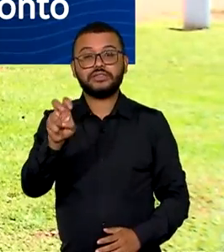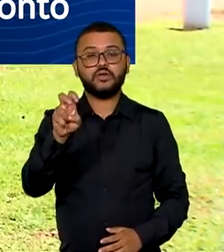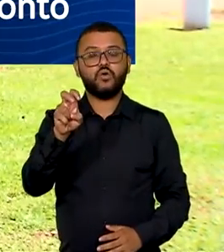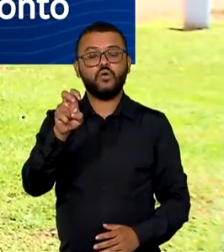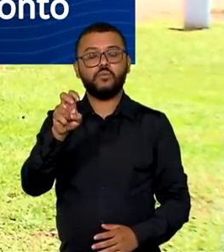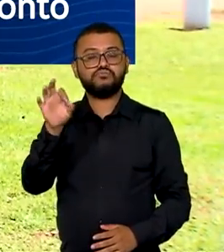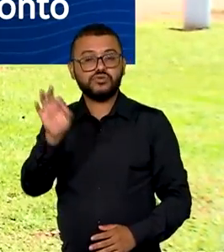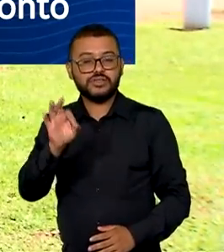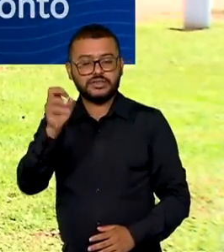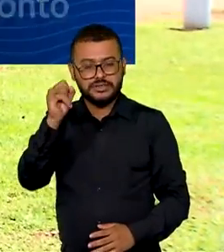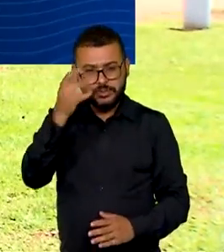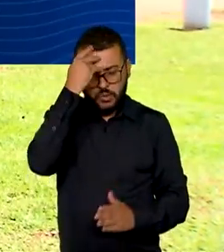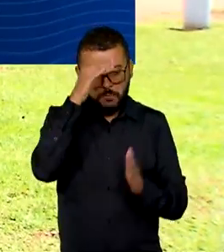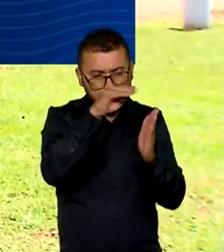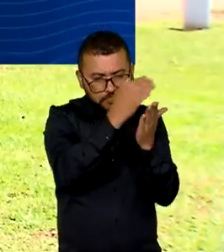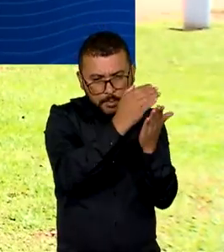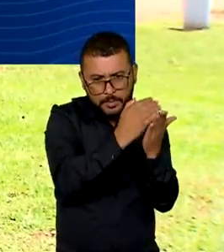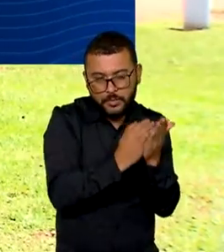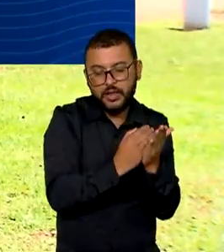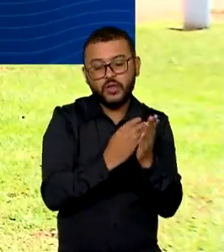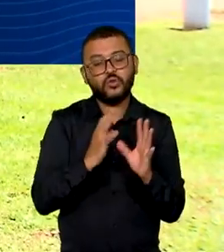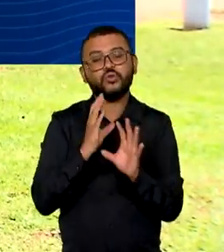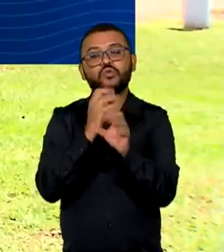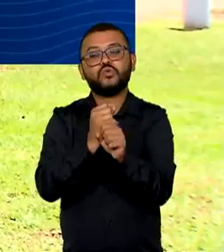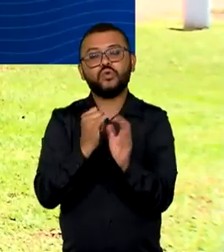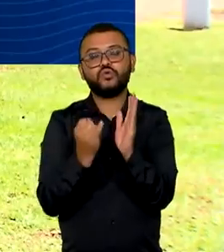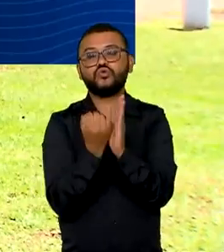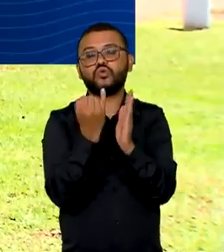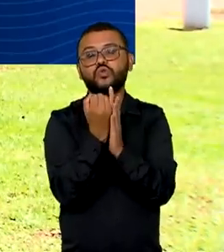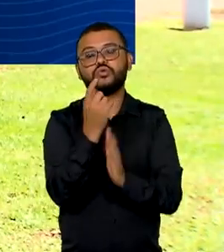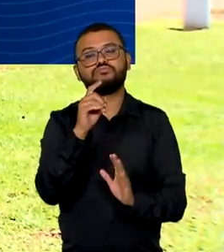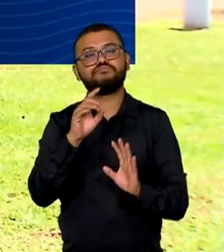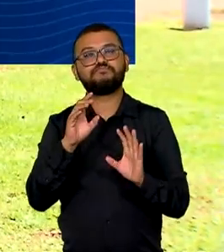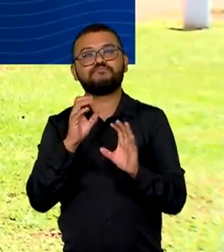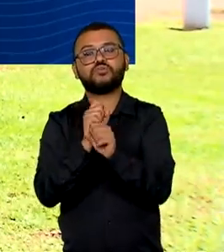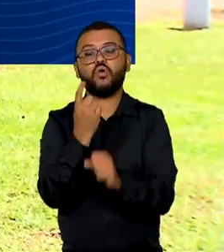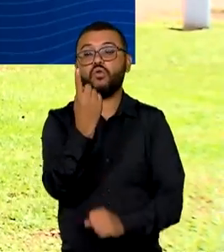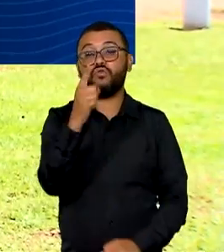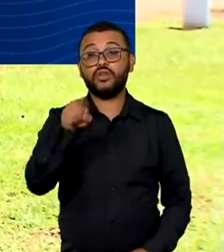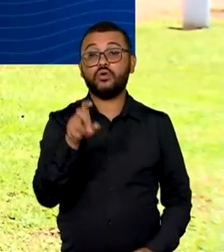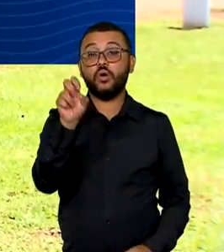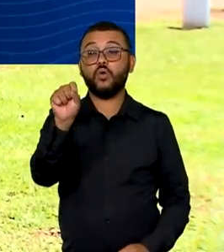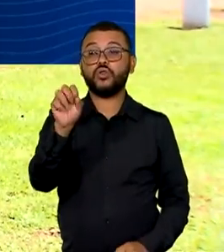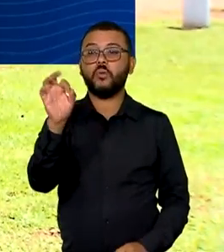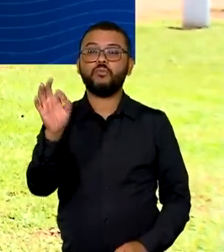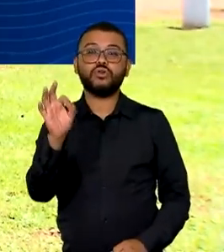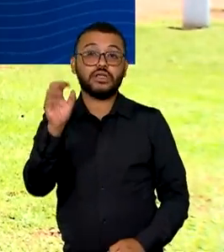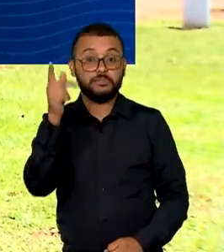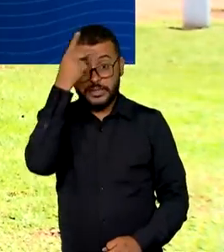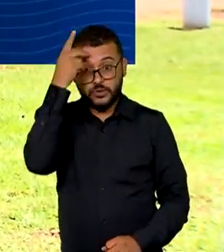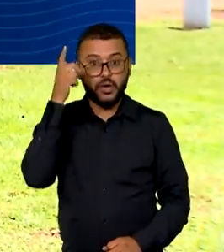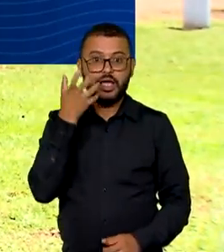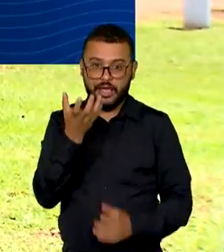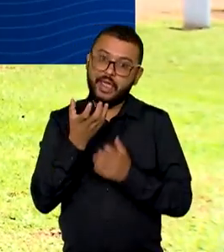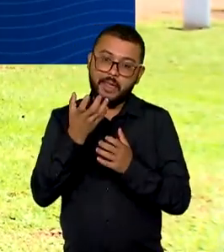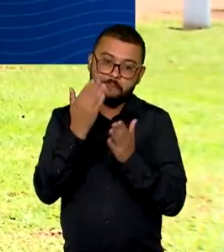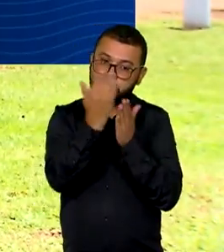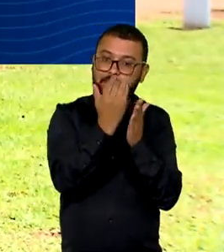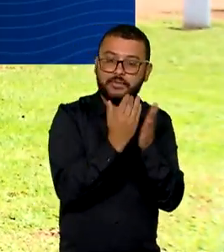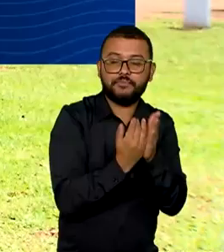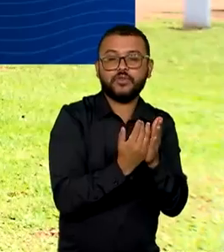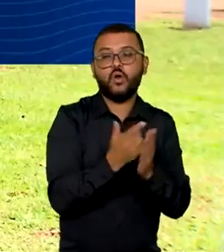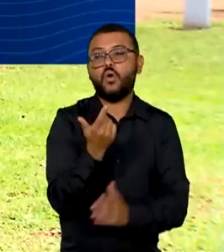para quem parcelou. E a média dos juros ficou em 1,8% para quem optou pelo parcelamento.